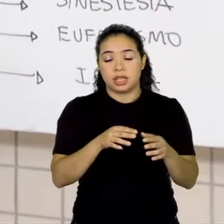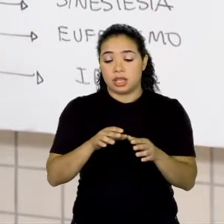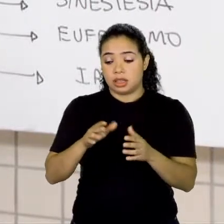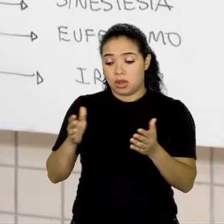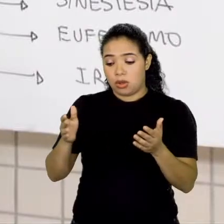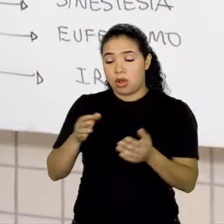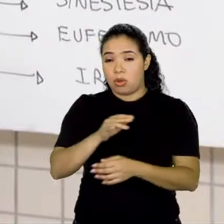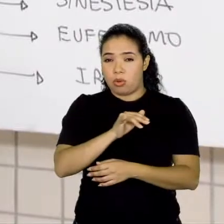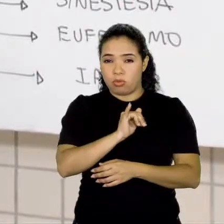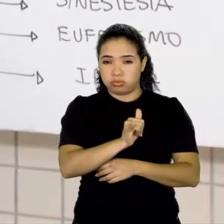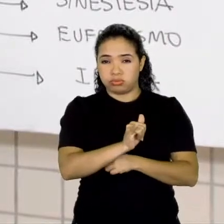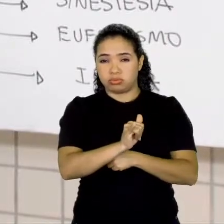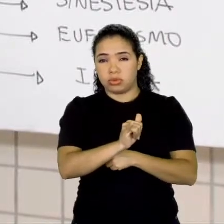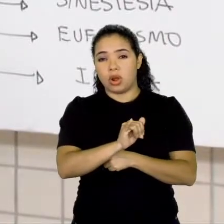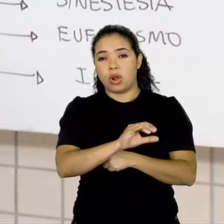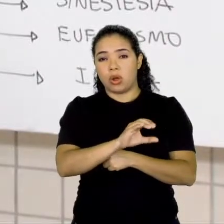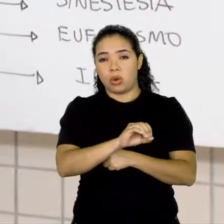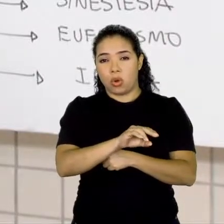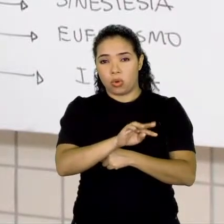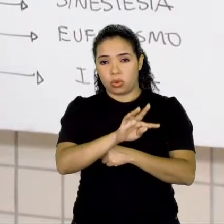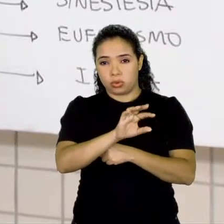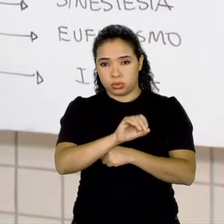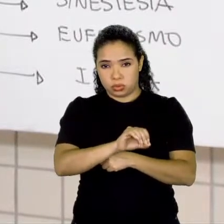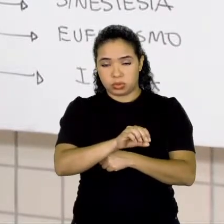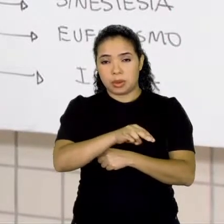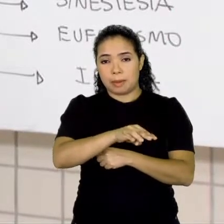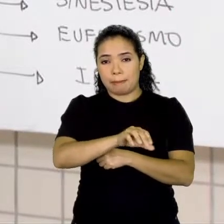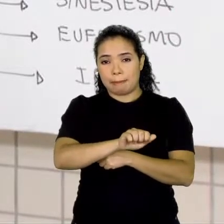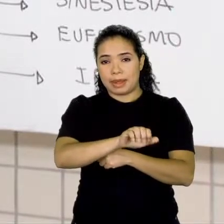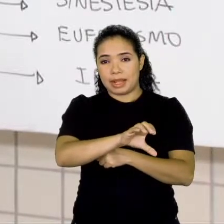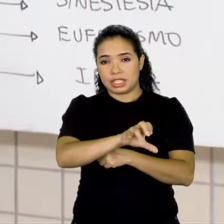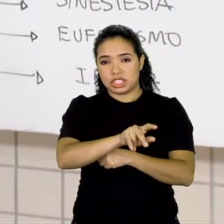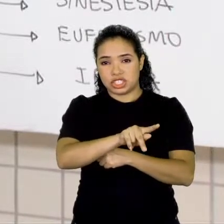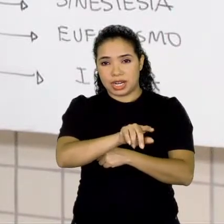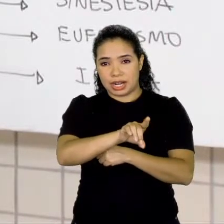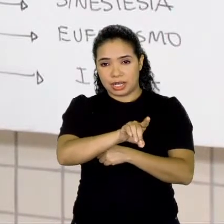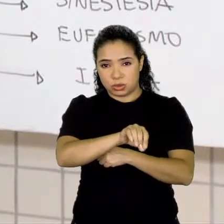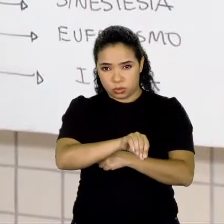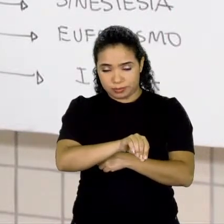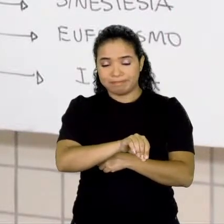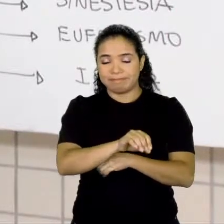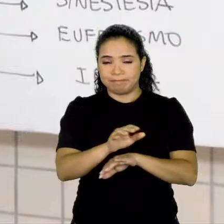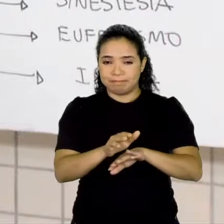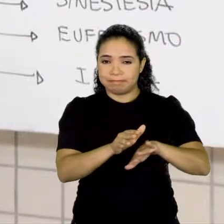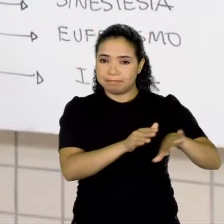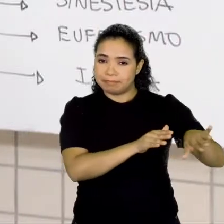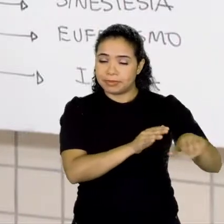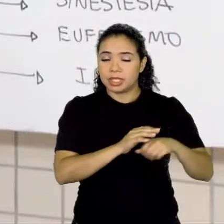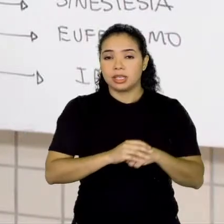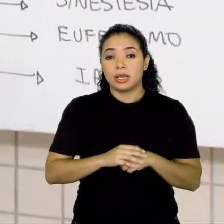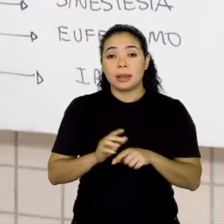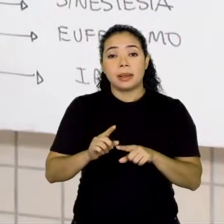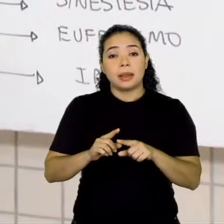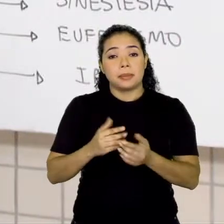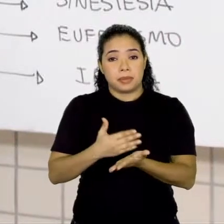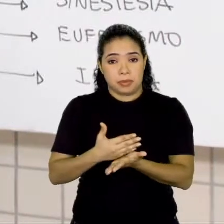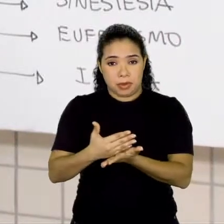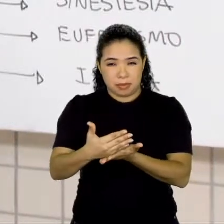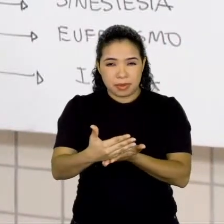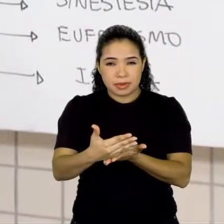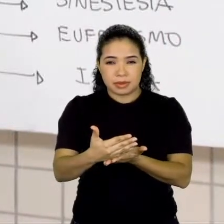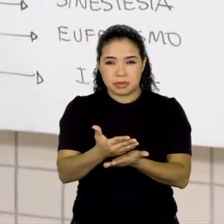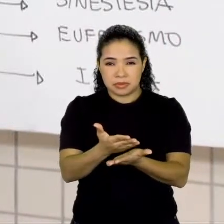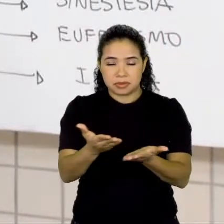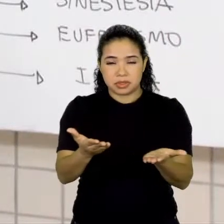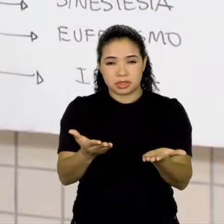do Machado de Assis, que tem essas atividades, certo? Mas para iniciar, só para dar um gostinho,